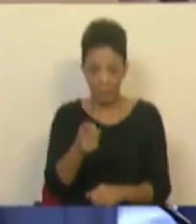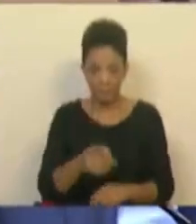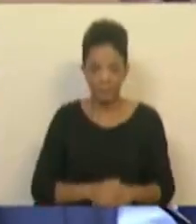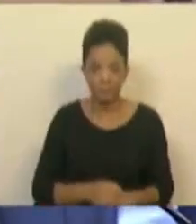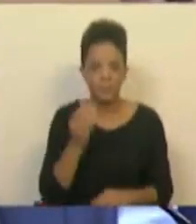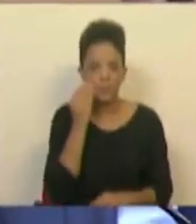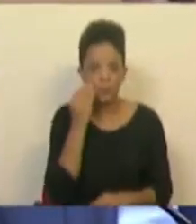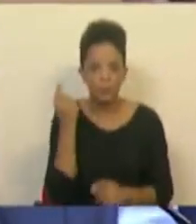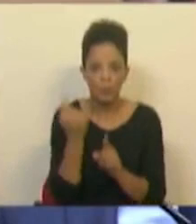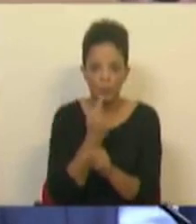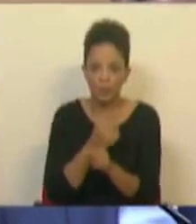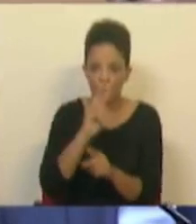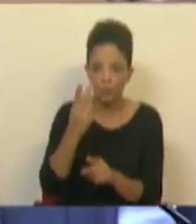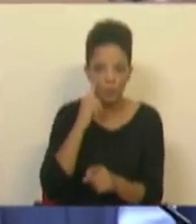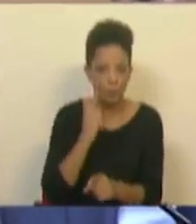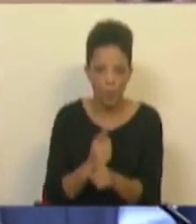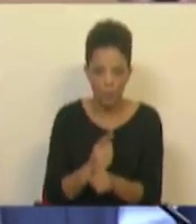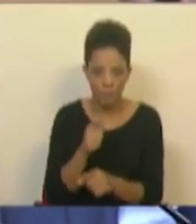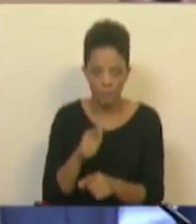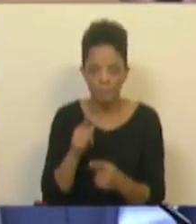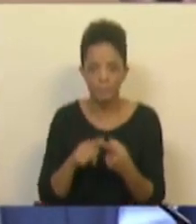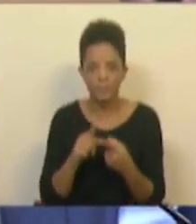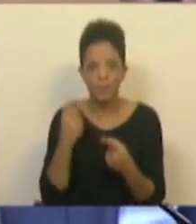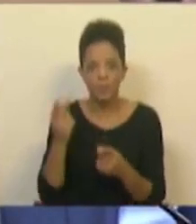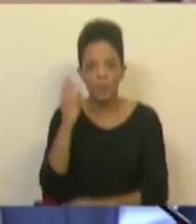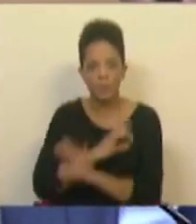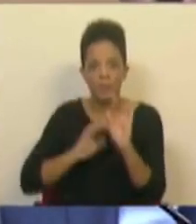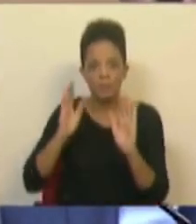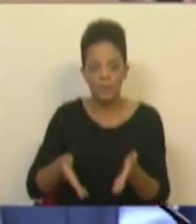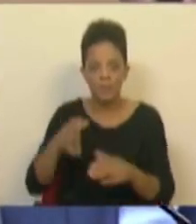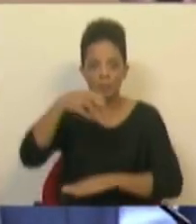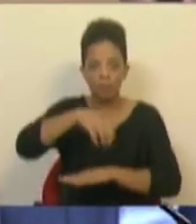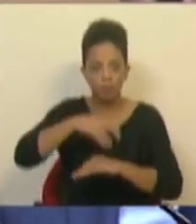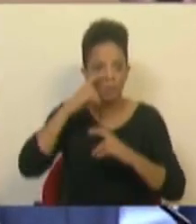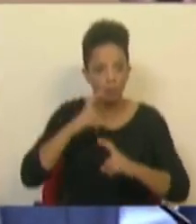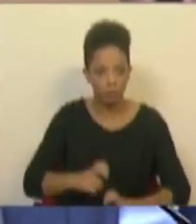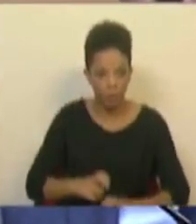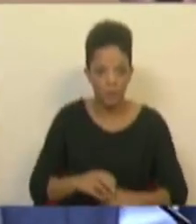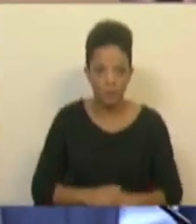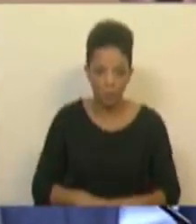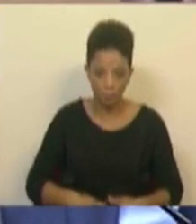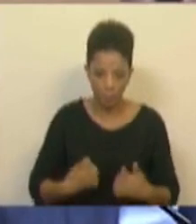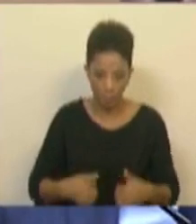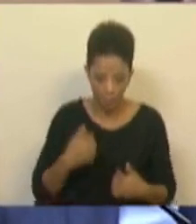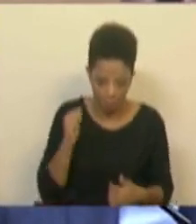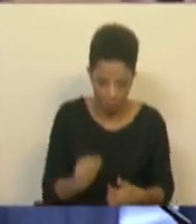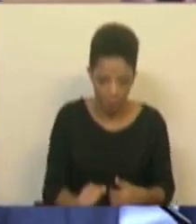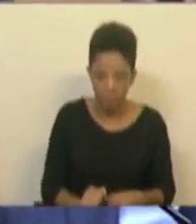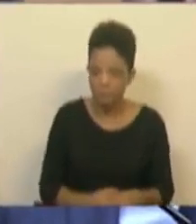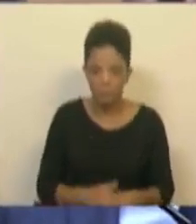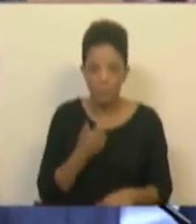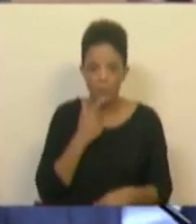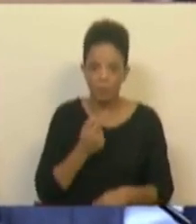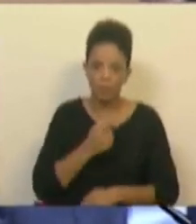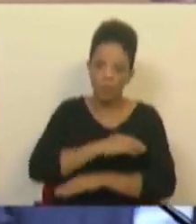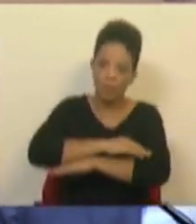por dois elementos essenciais. Um, a União Europeia precisa de uma agência de investigação própria. Não podemos estar